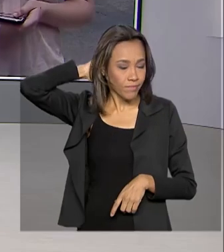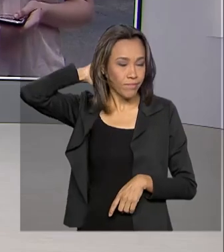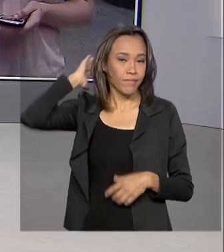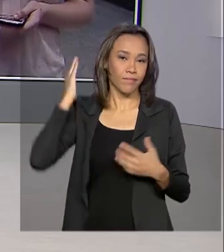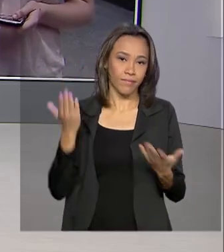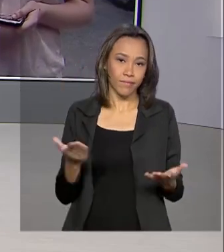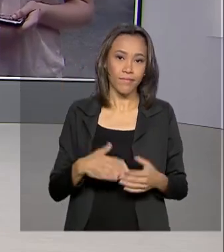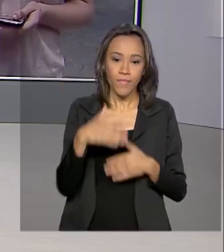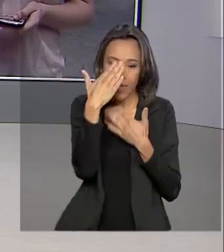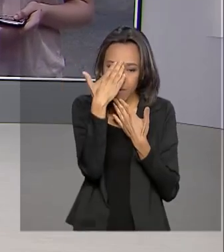Dimas, pelas suas informações.